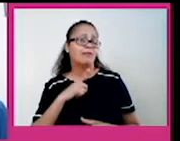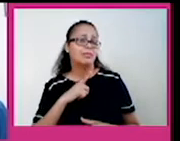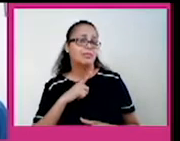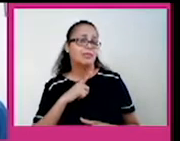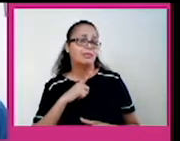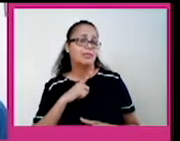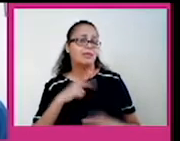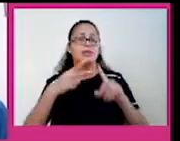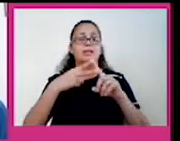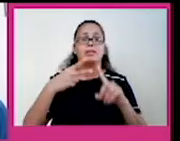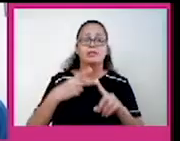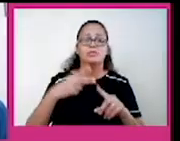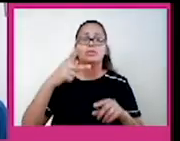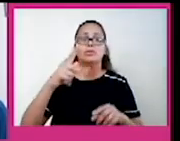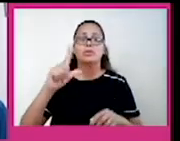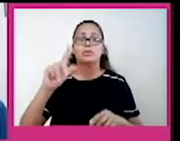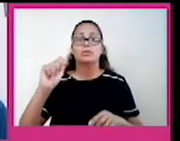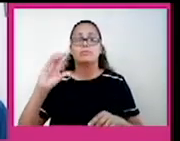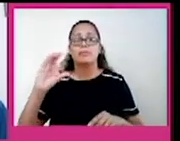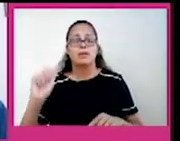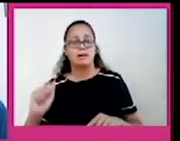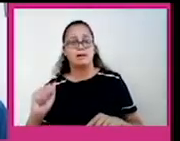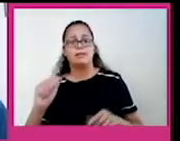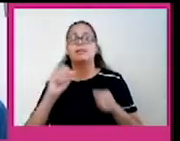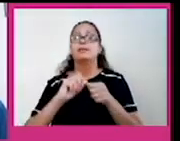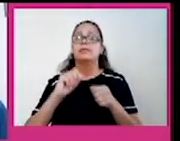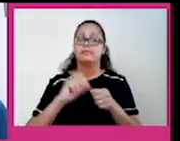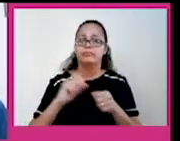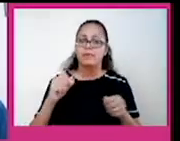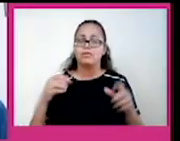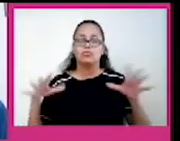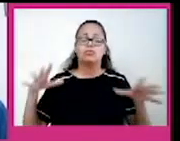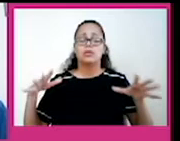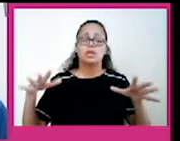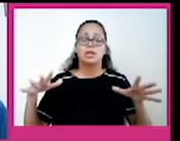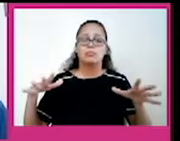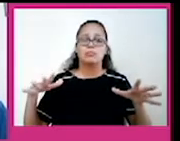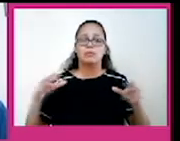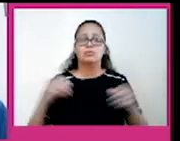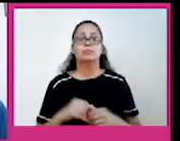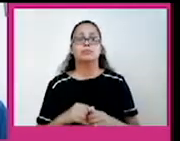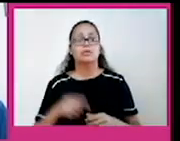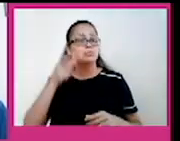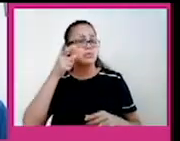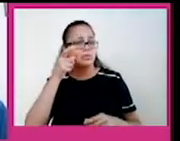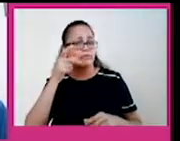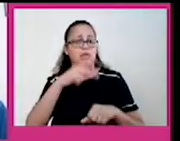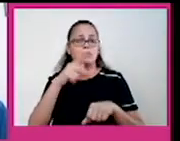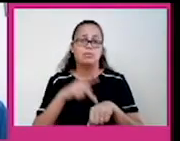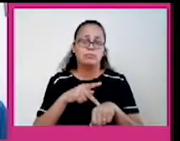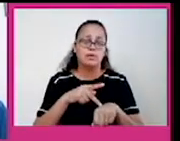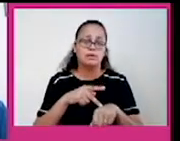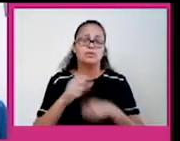essas duas placas tectônicas na América do Sul que promove fenômenos como esse terremoto observado no Peru em 2018.